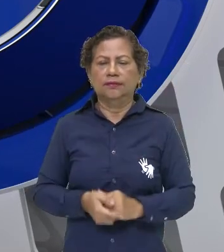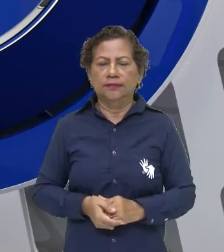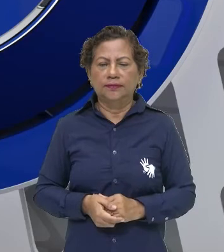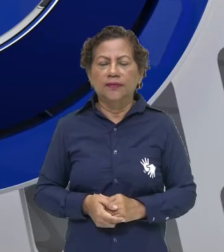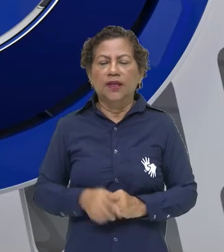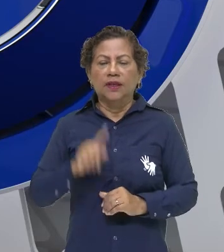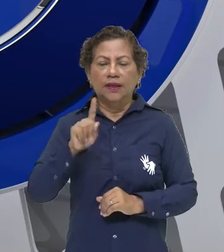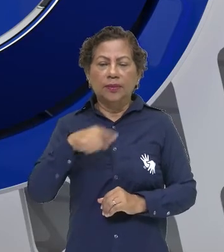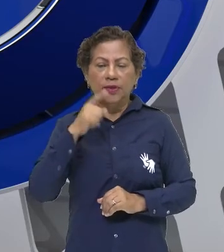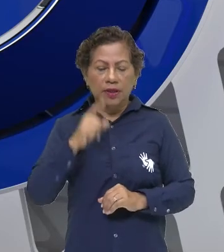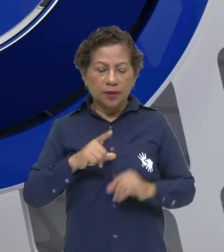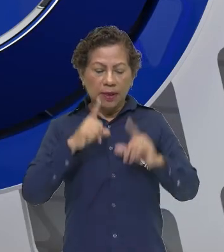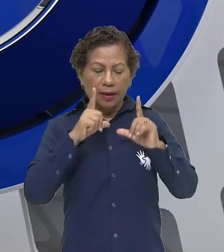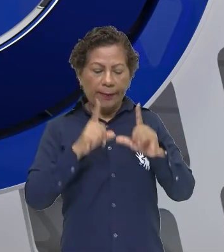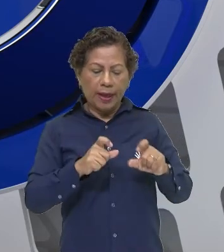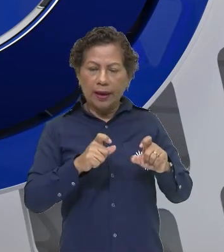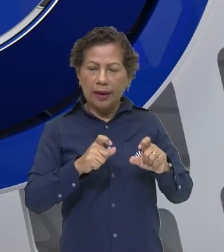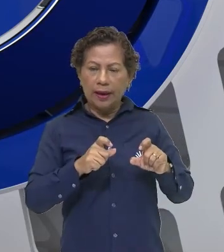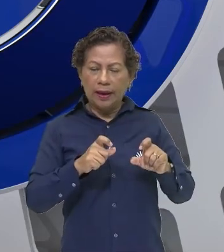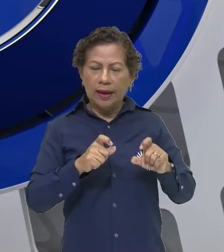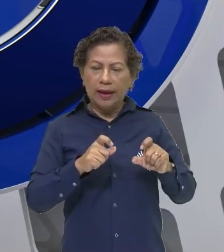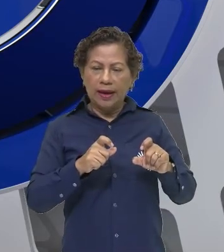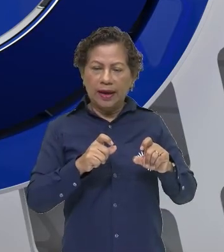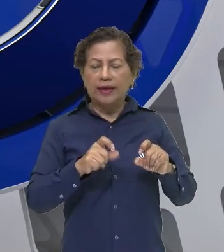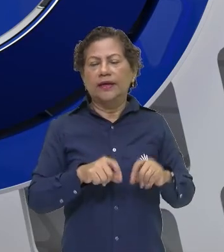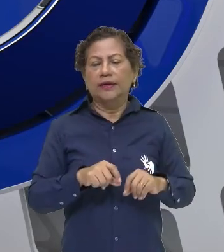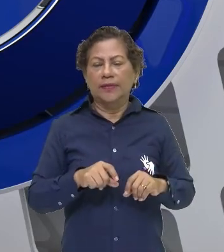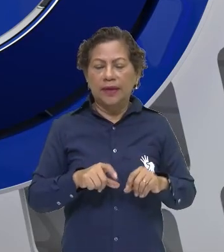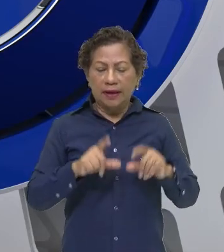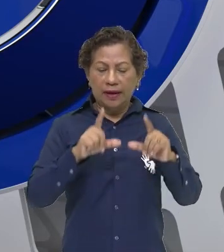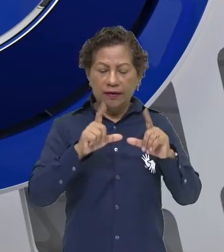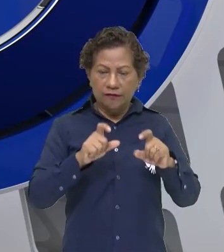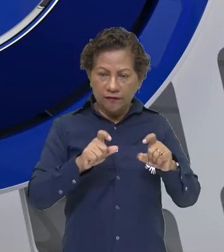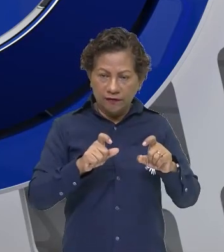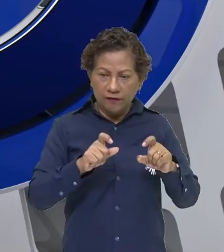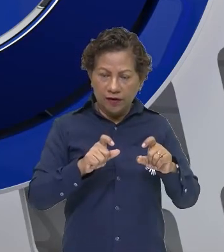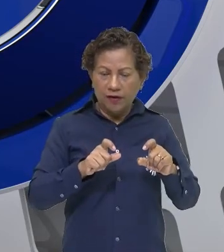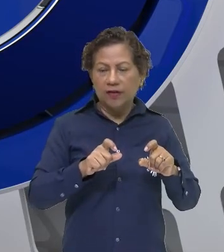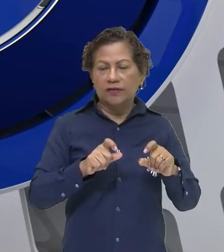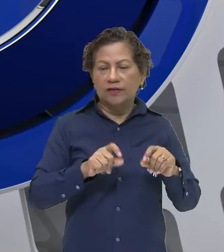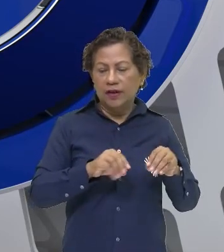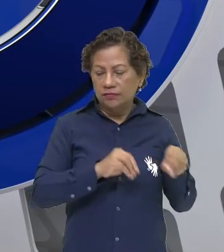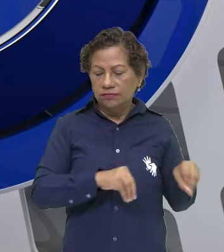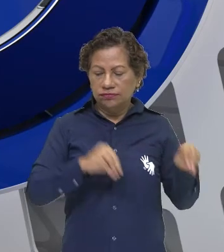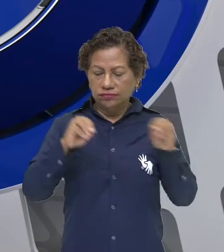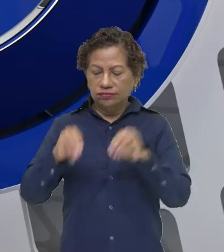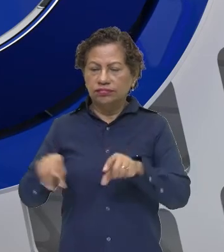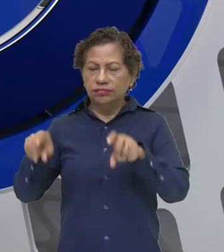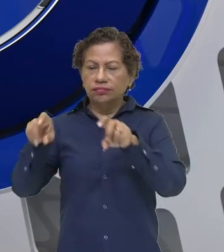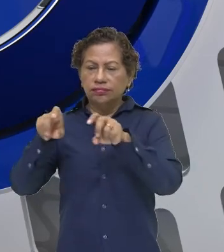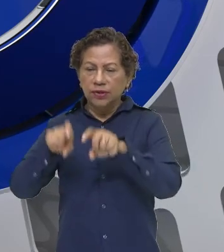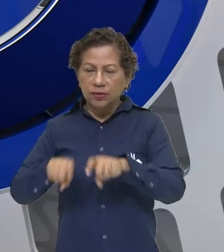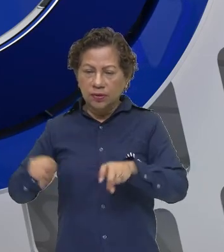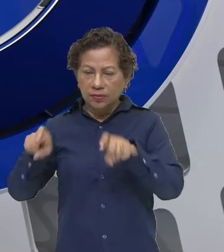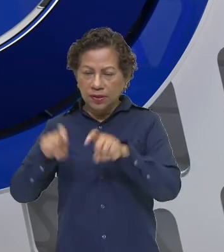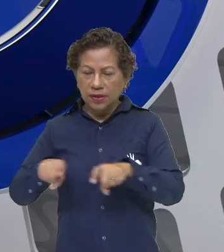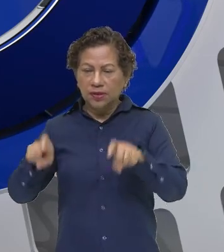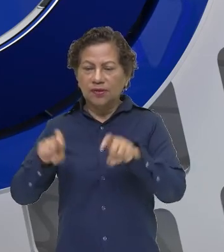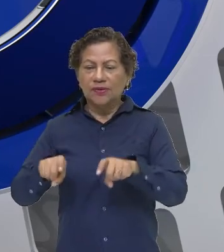transportado para um computador e aí os artistas vão dar o quê? O colorido. Tá bom?